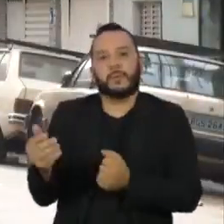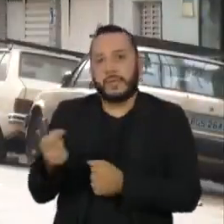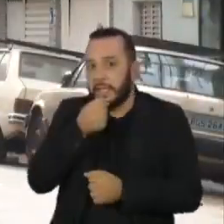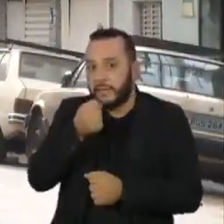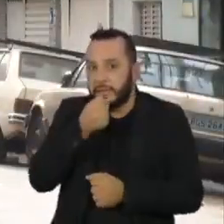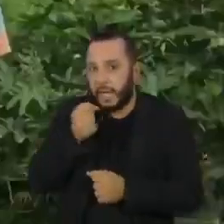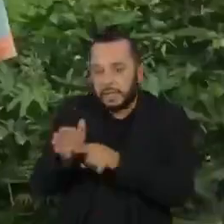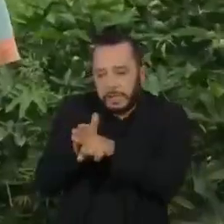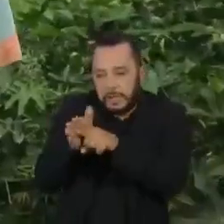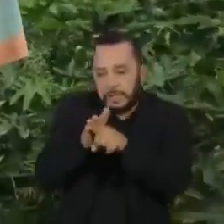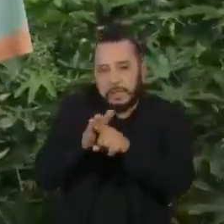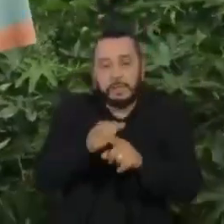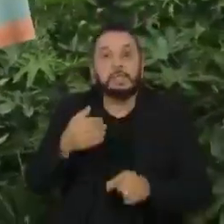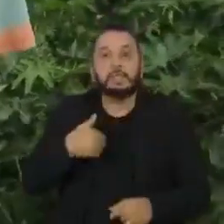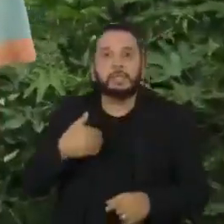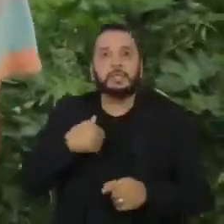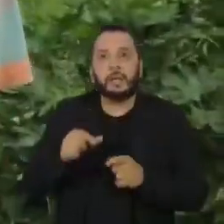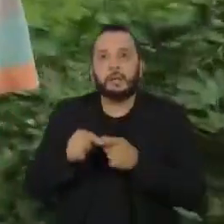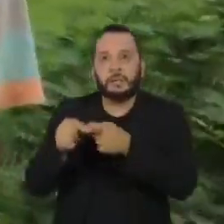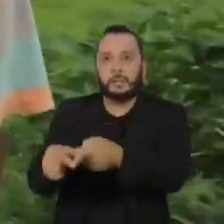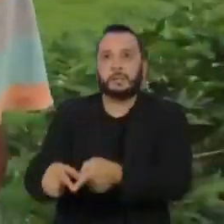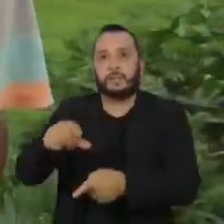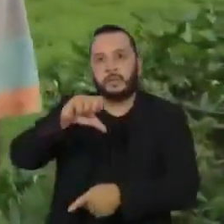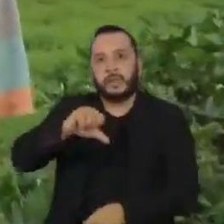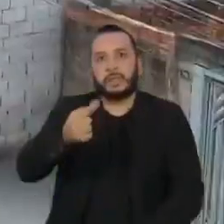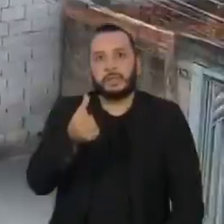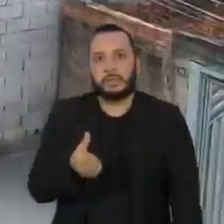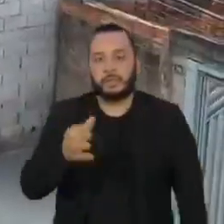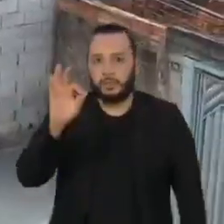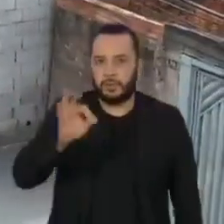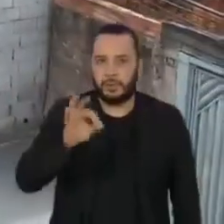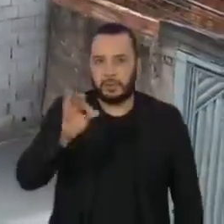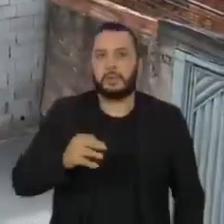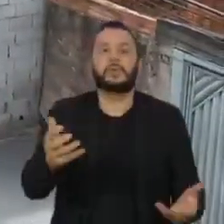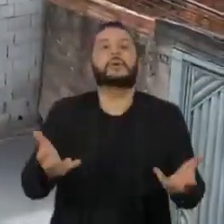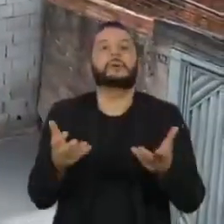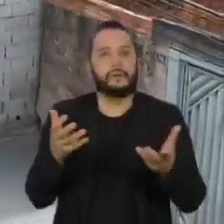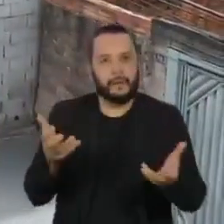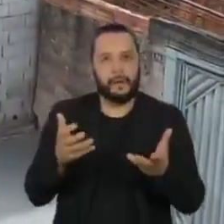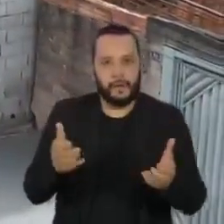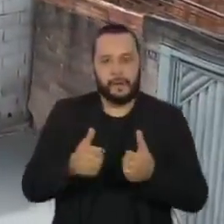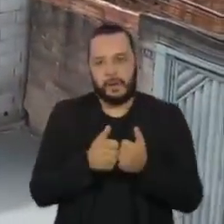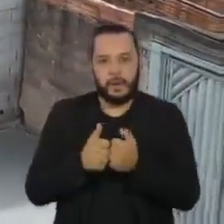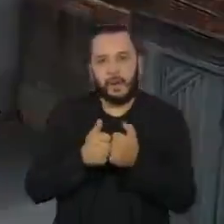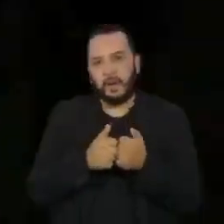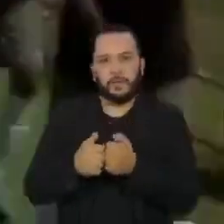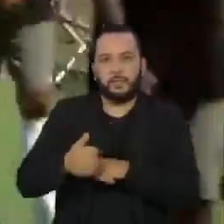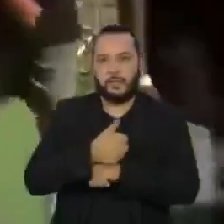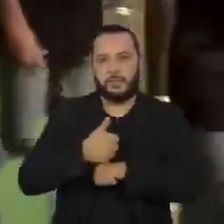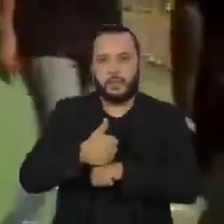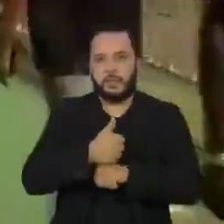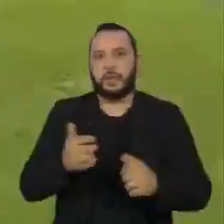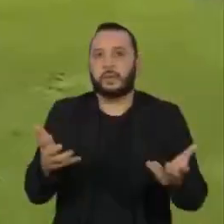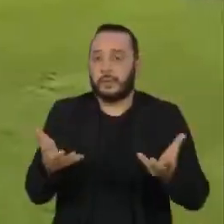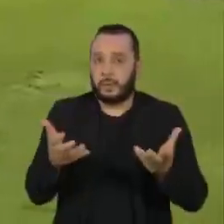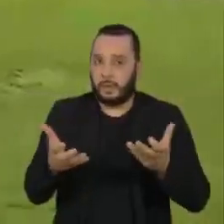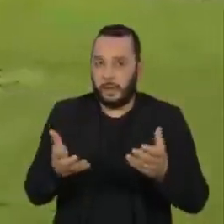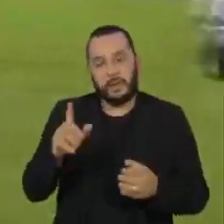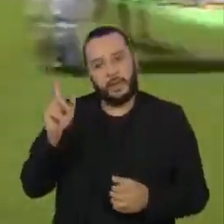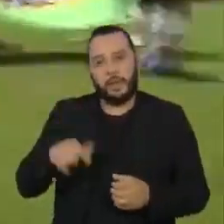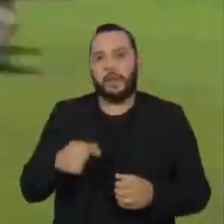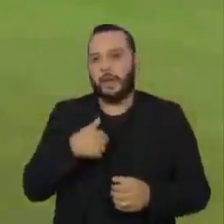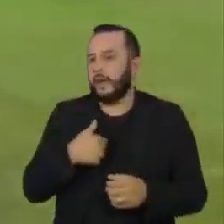moradores de periferias, nada menos do que 96% dizem querer ser gamers profissionais. É o novo